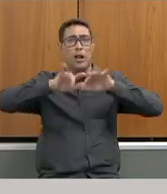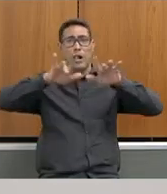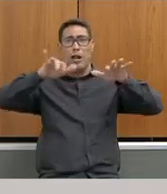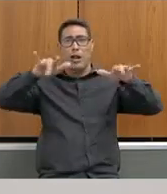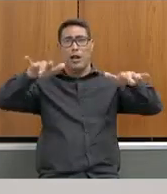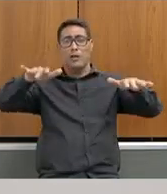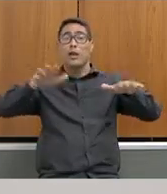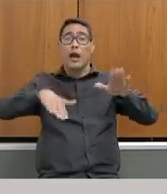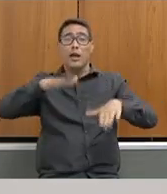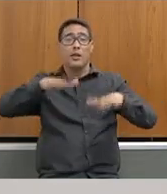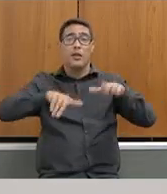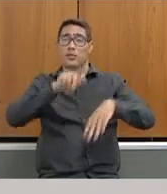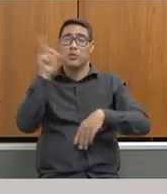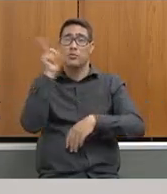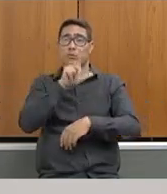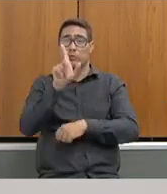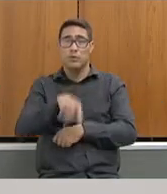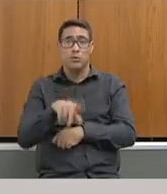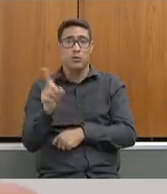conseguimos ver